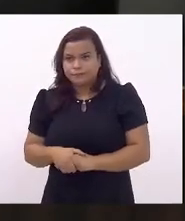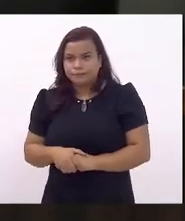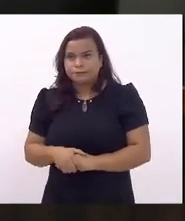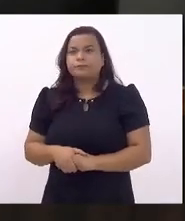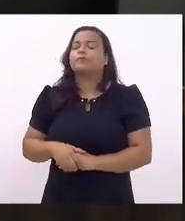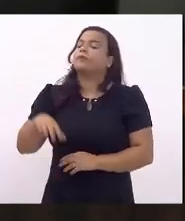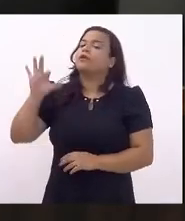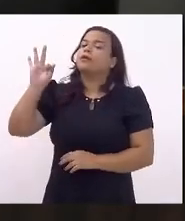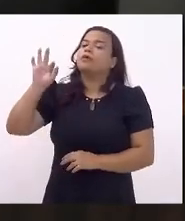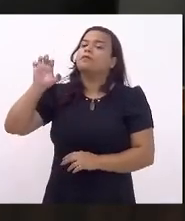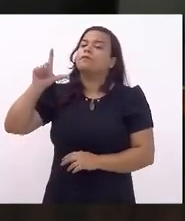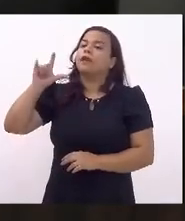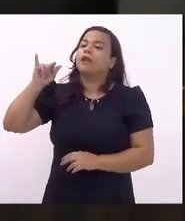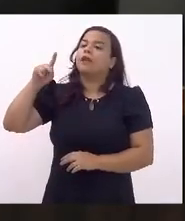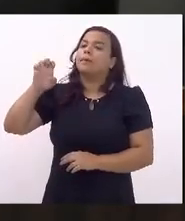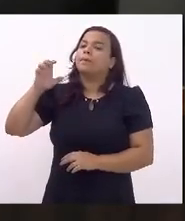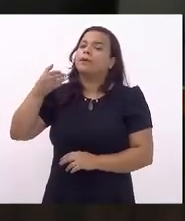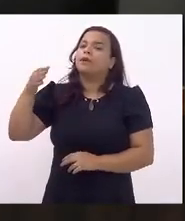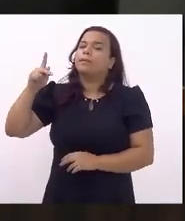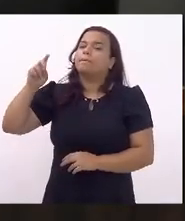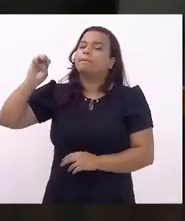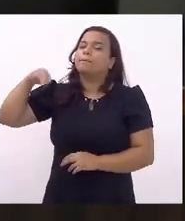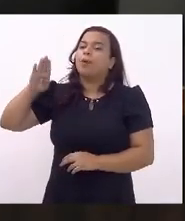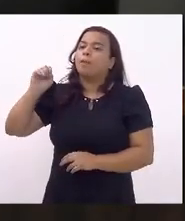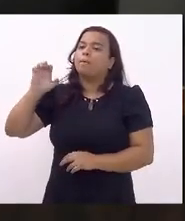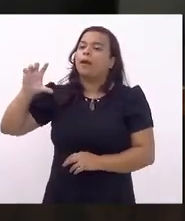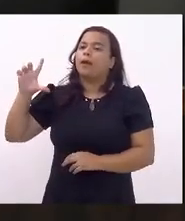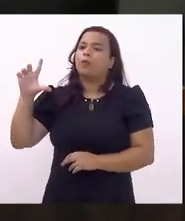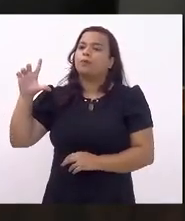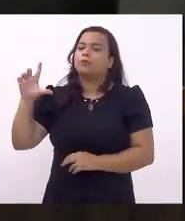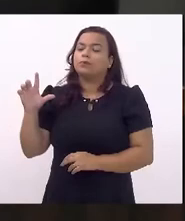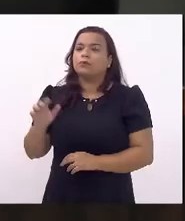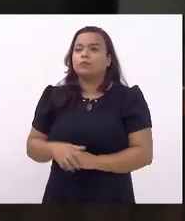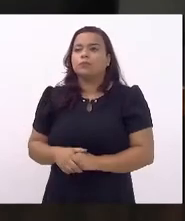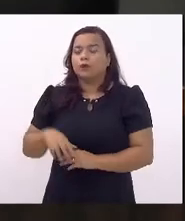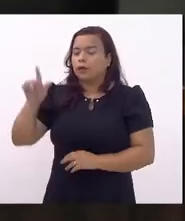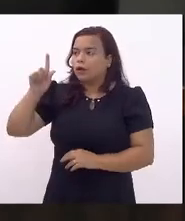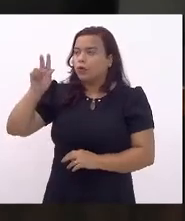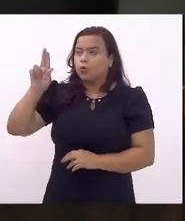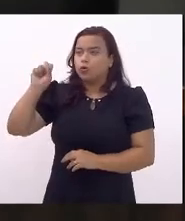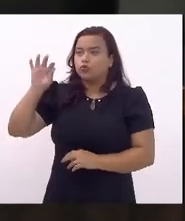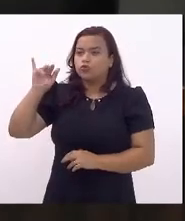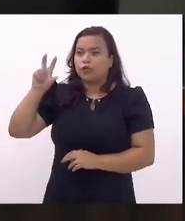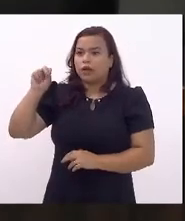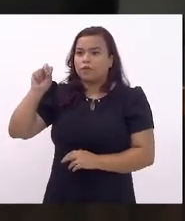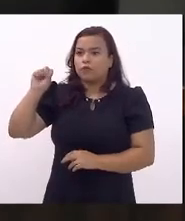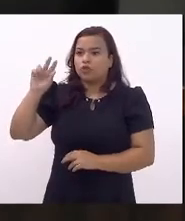deputado Felipe Polbel, deputado Gustavo Schmidt,